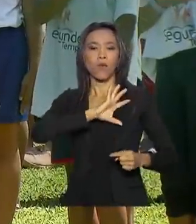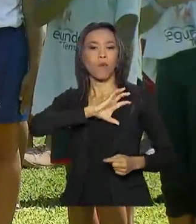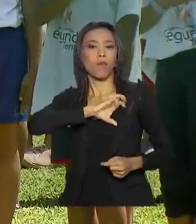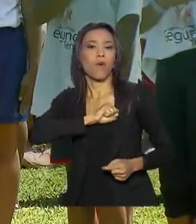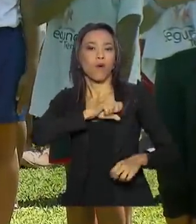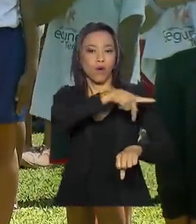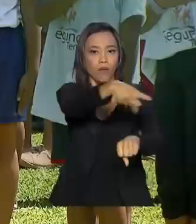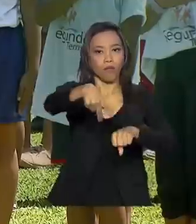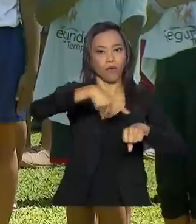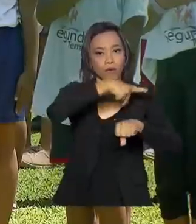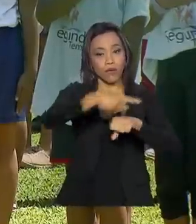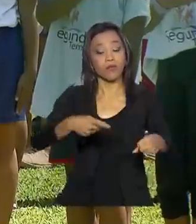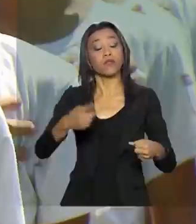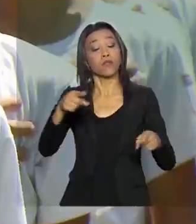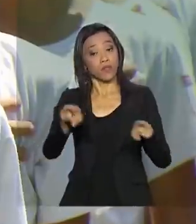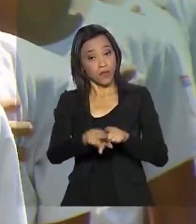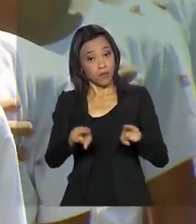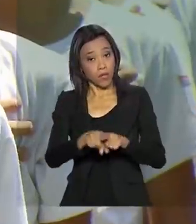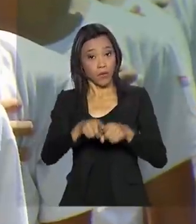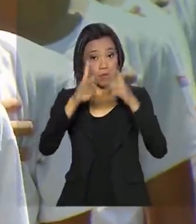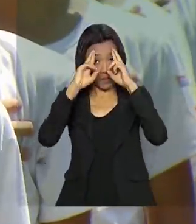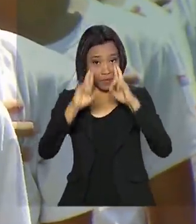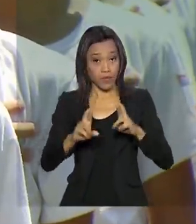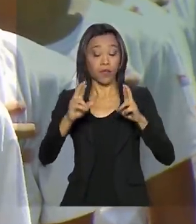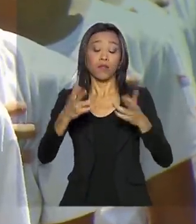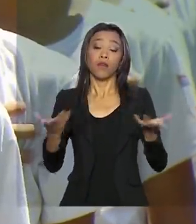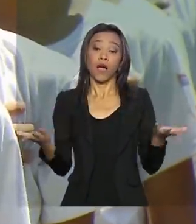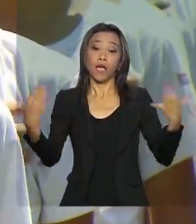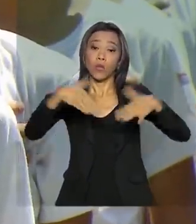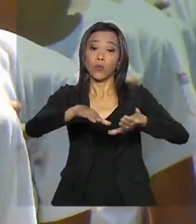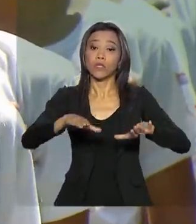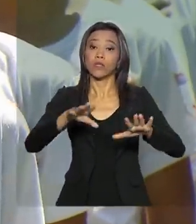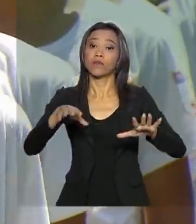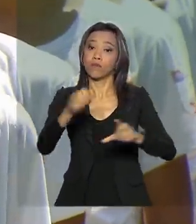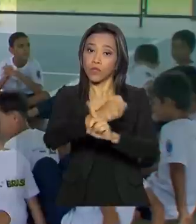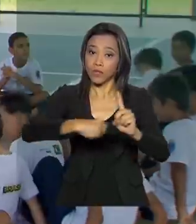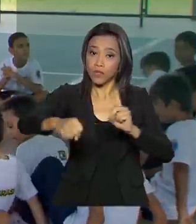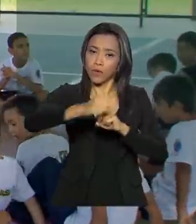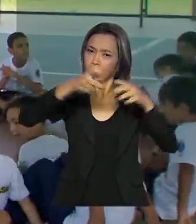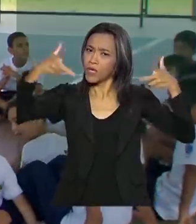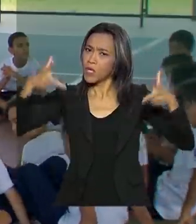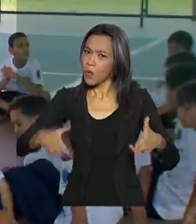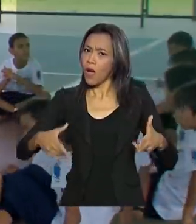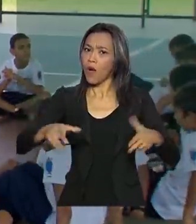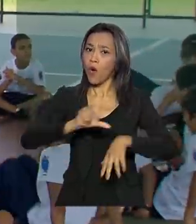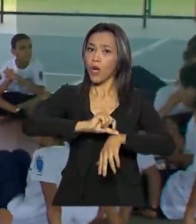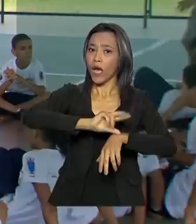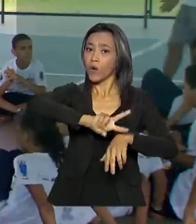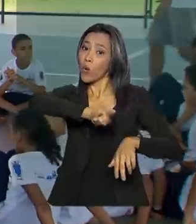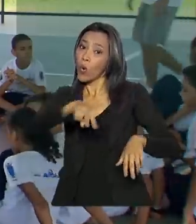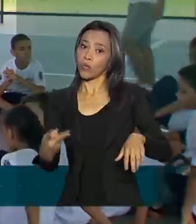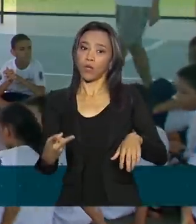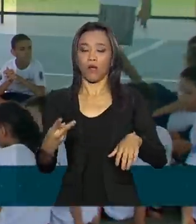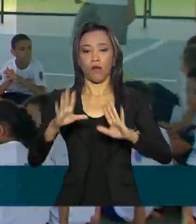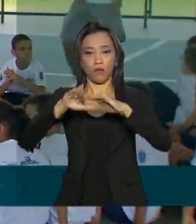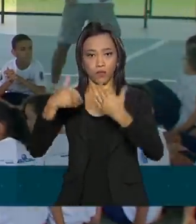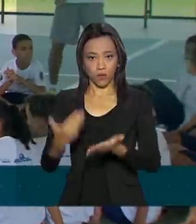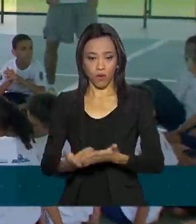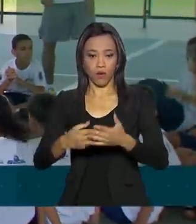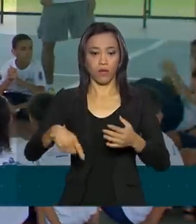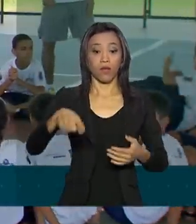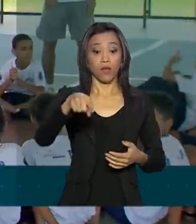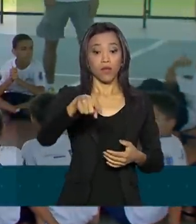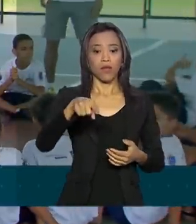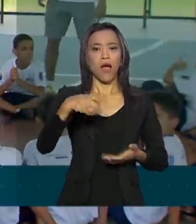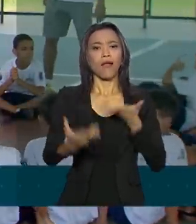a moral e a inclusão social no turno oposto ao das aulas da escola. O programa atende hoje cerca de 30 mil